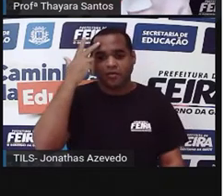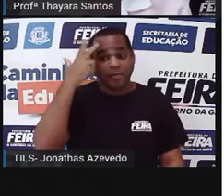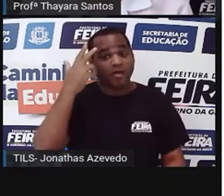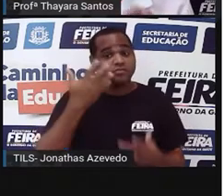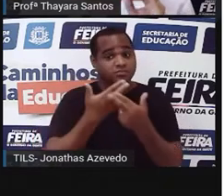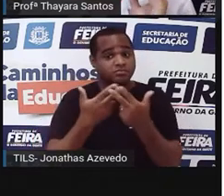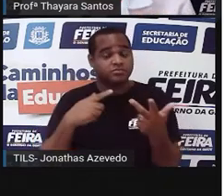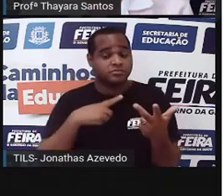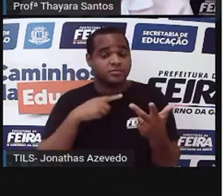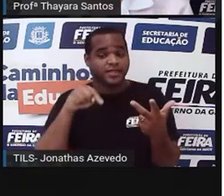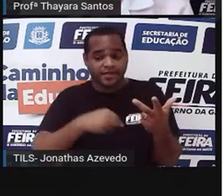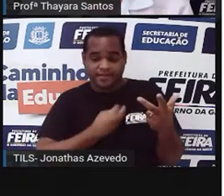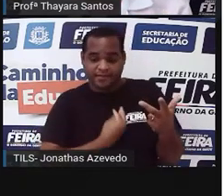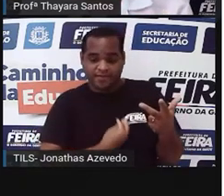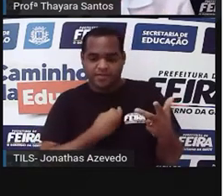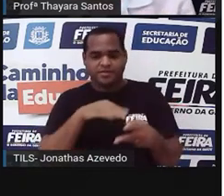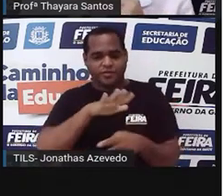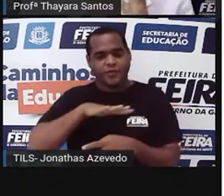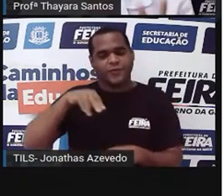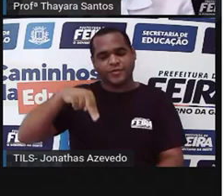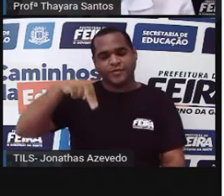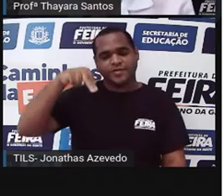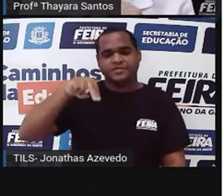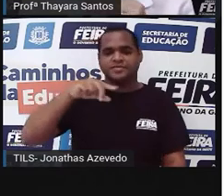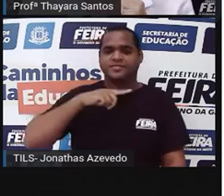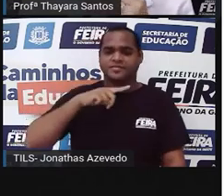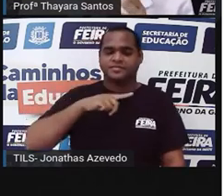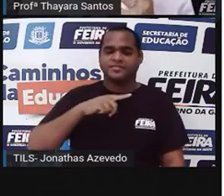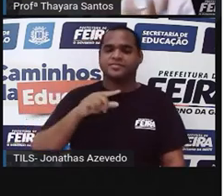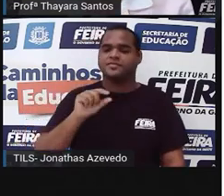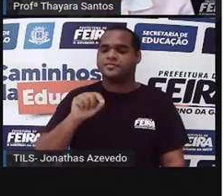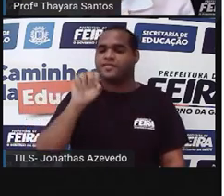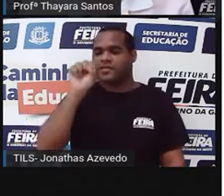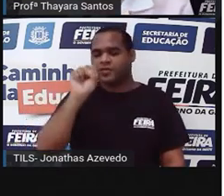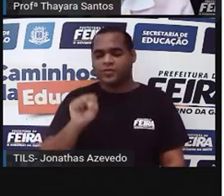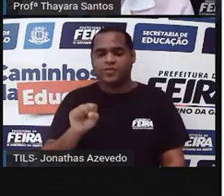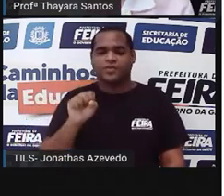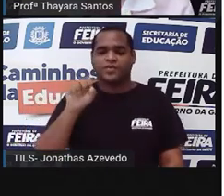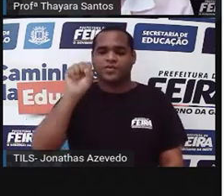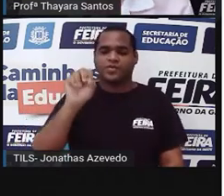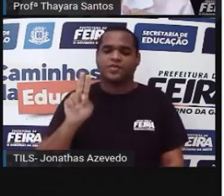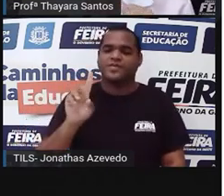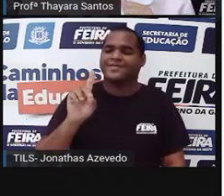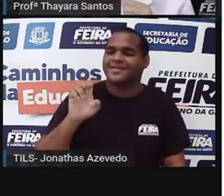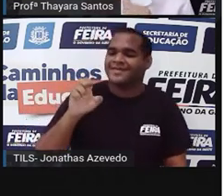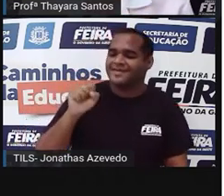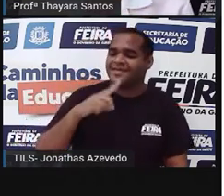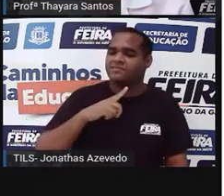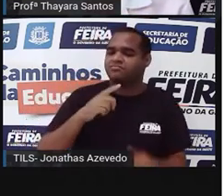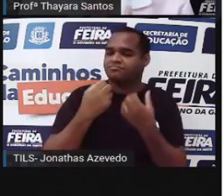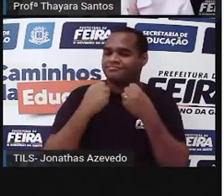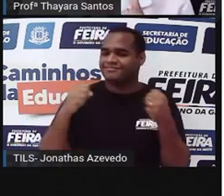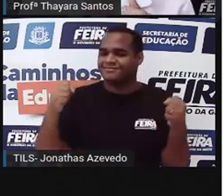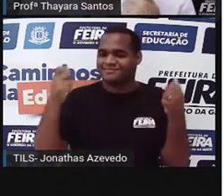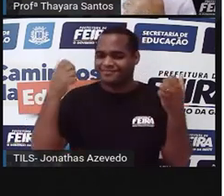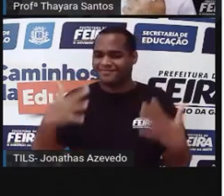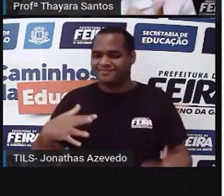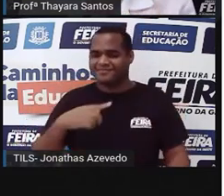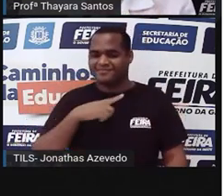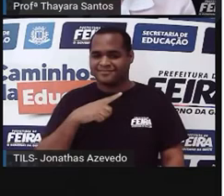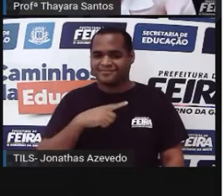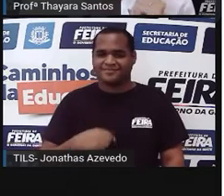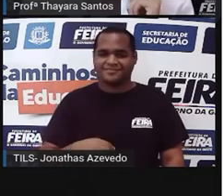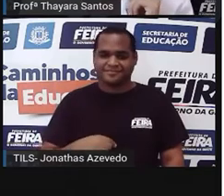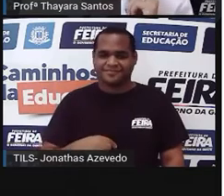clima, né? Aqui na região nordeste. Elas ficam lá na região sul e sudeste em maior quantidade. Então, além